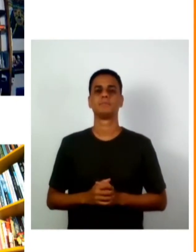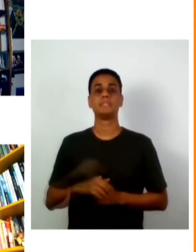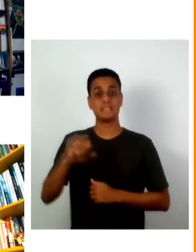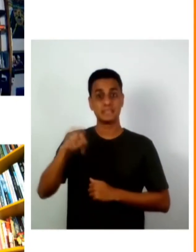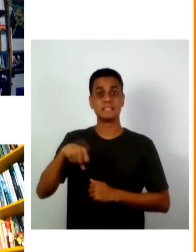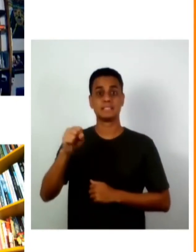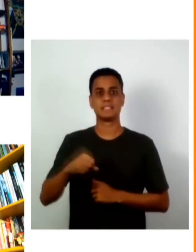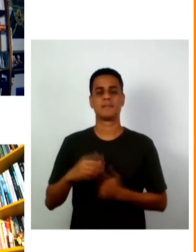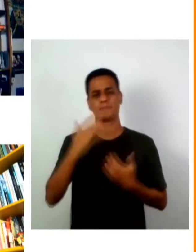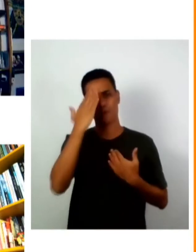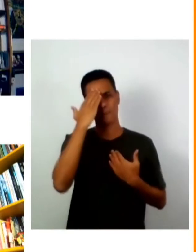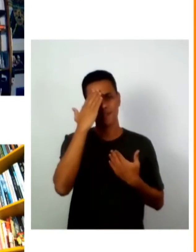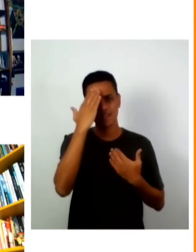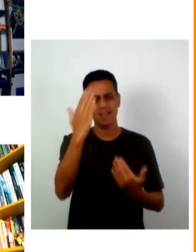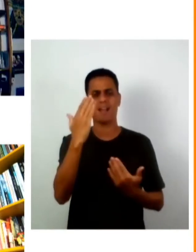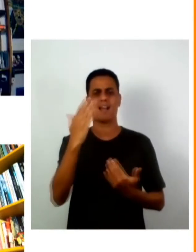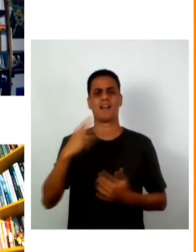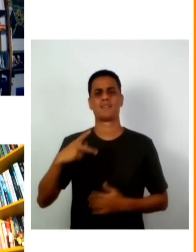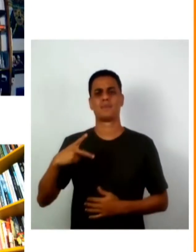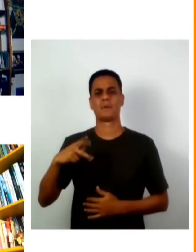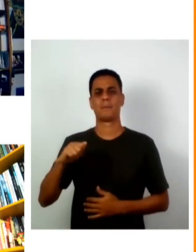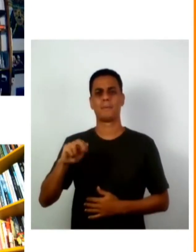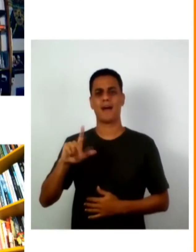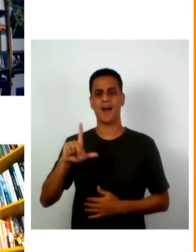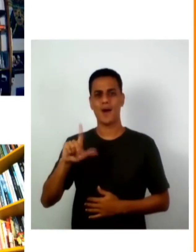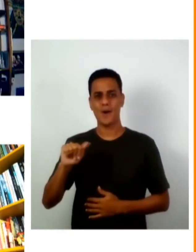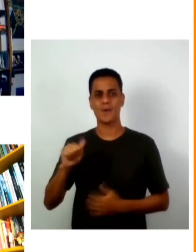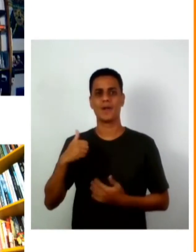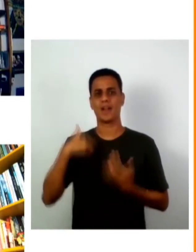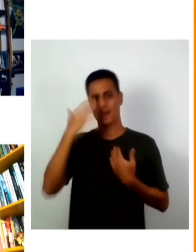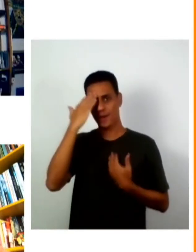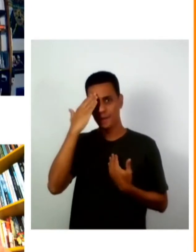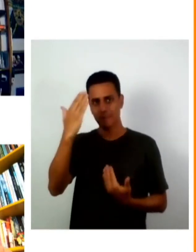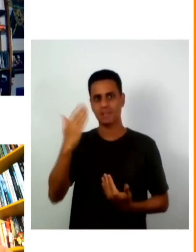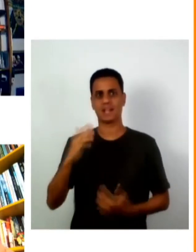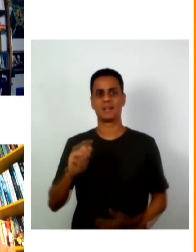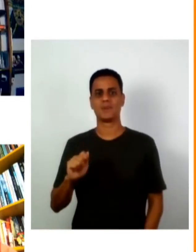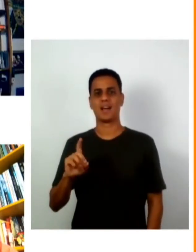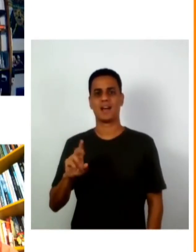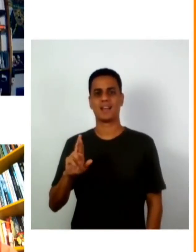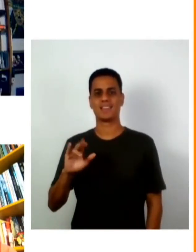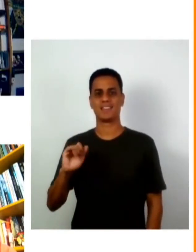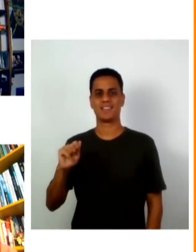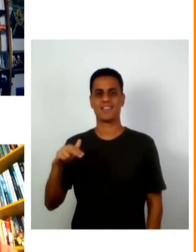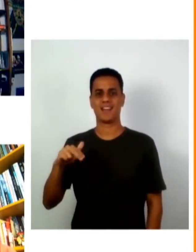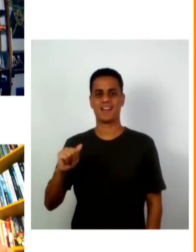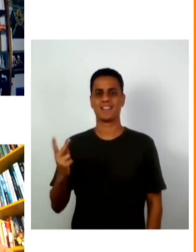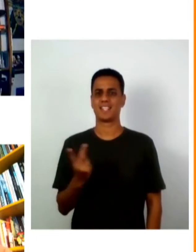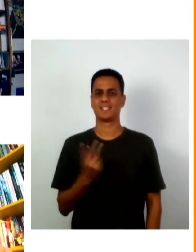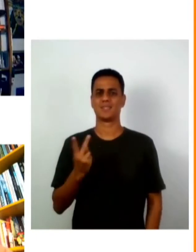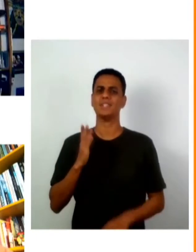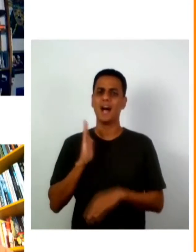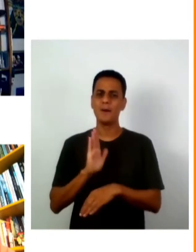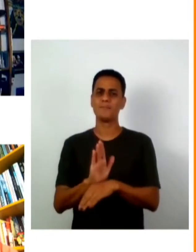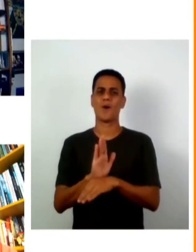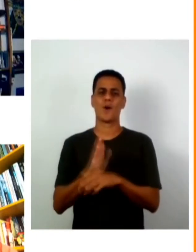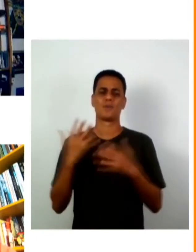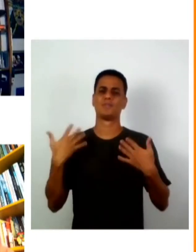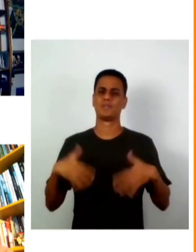muito obrigado muito obrigado para a Adriana por essa contribuição